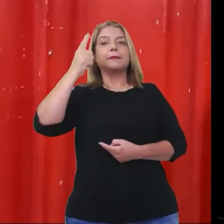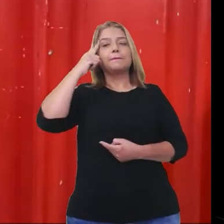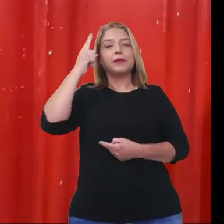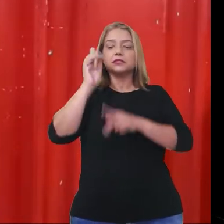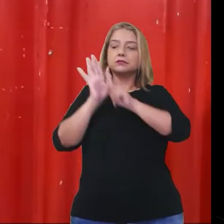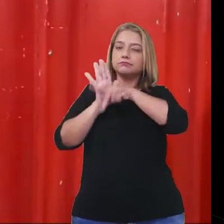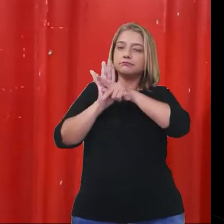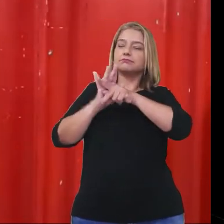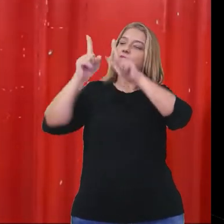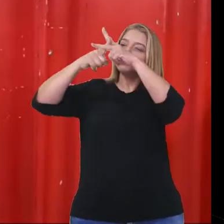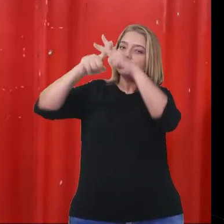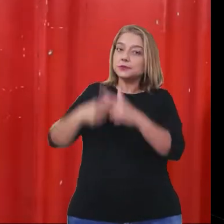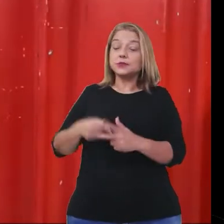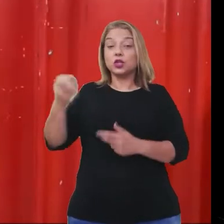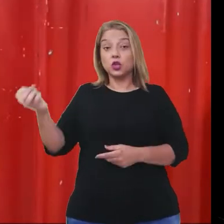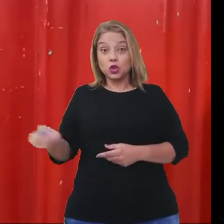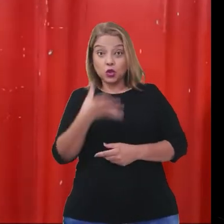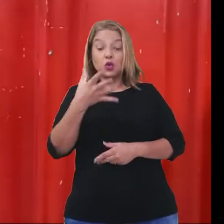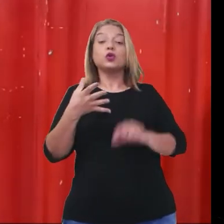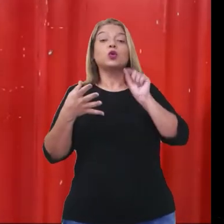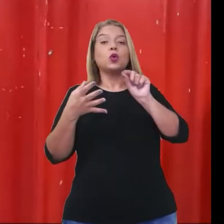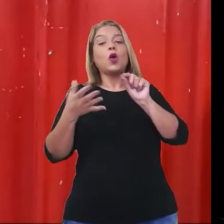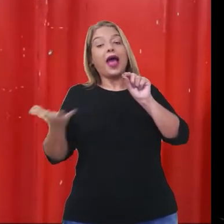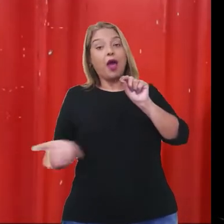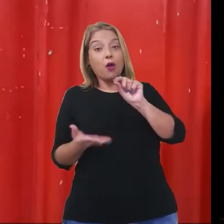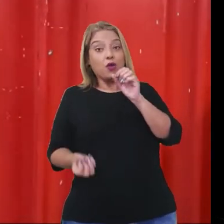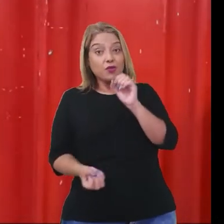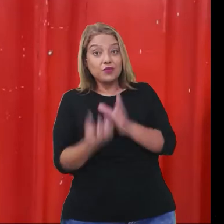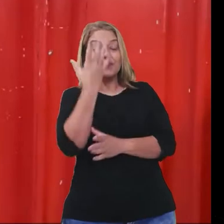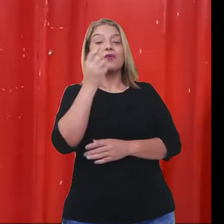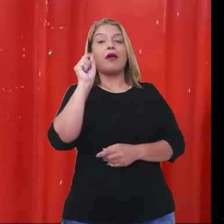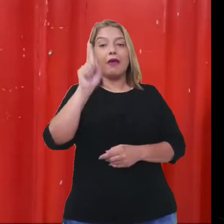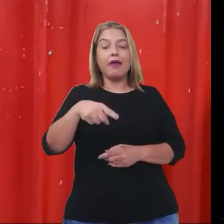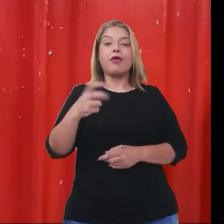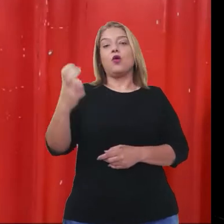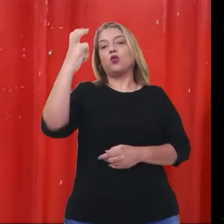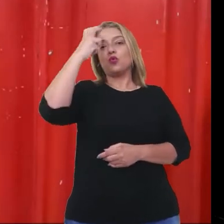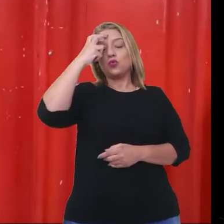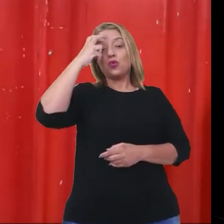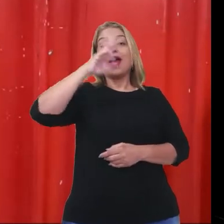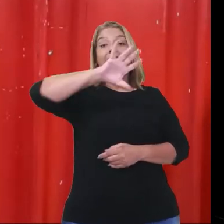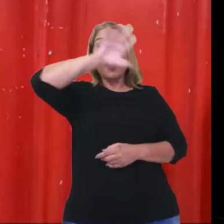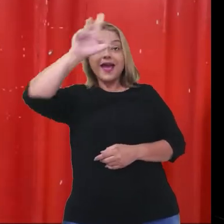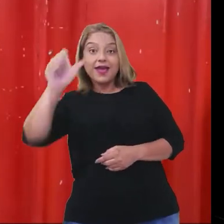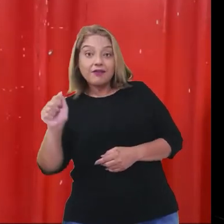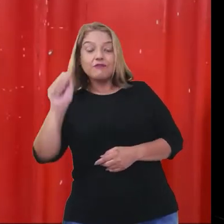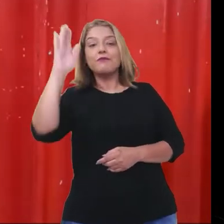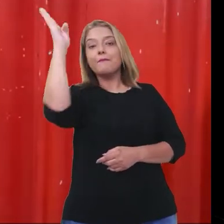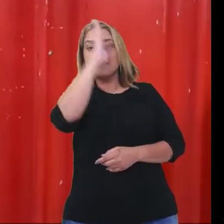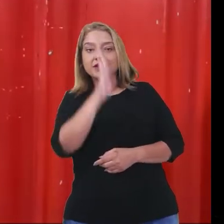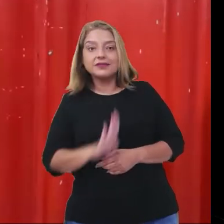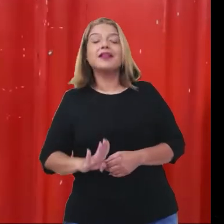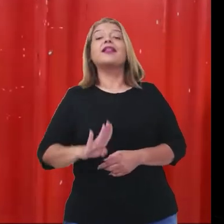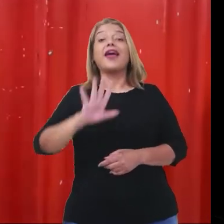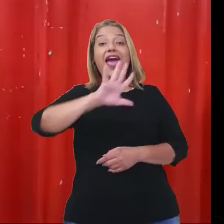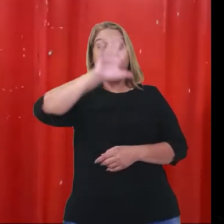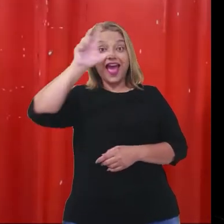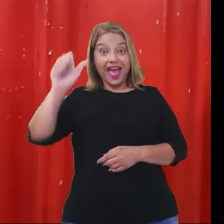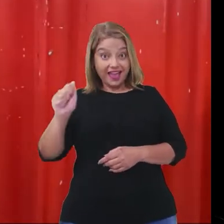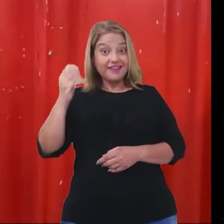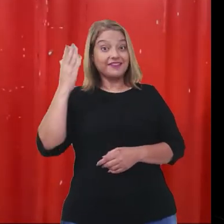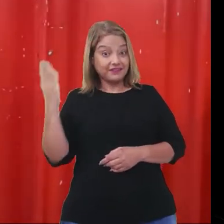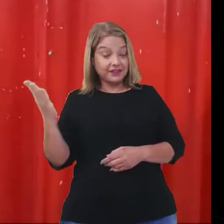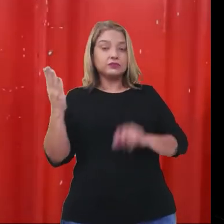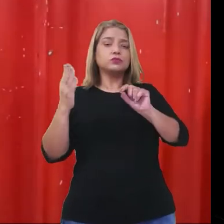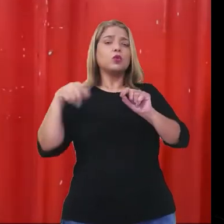institucional, dando origem ao projeto Cultura Afro-Brasileira Africana. Nossos principais